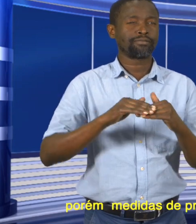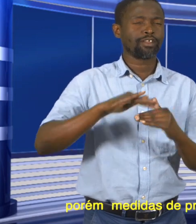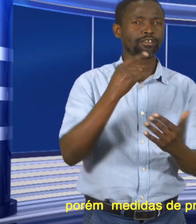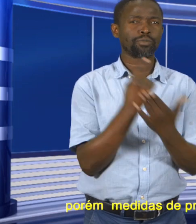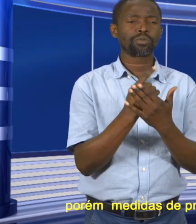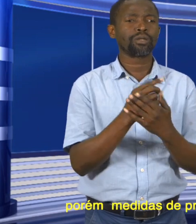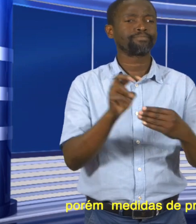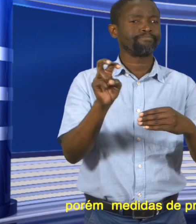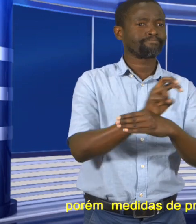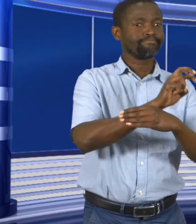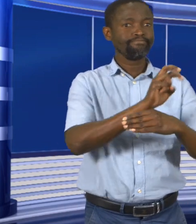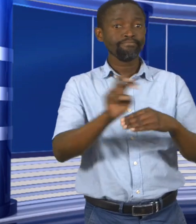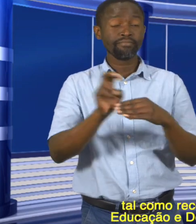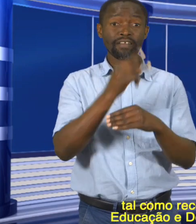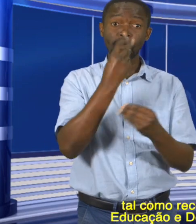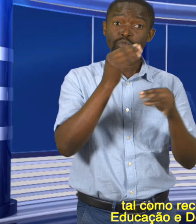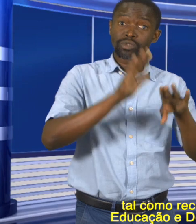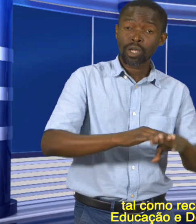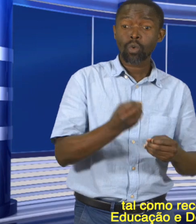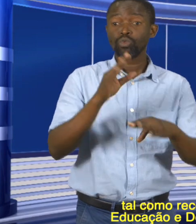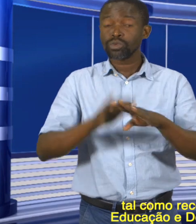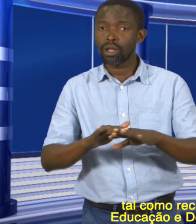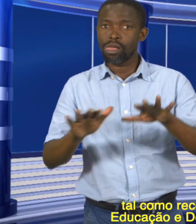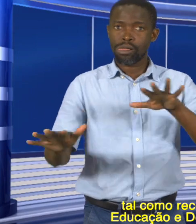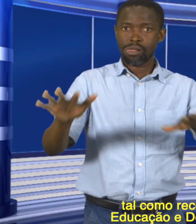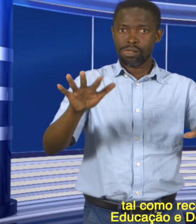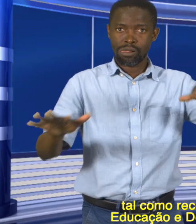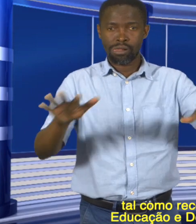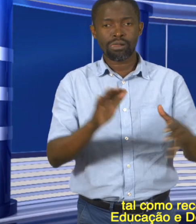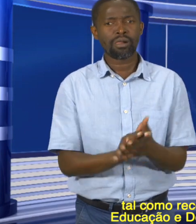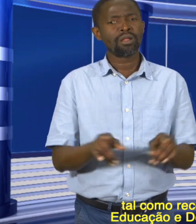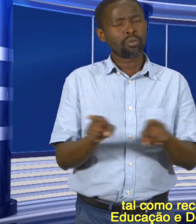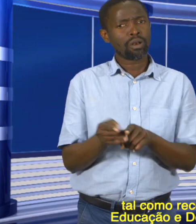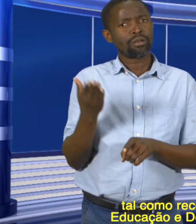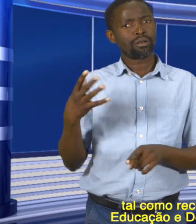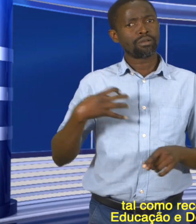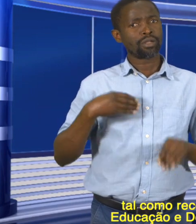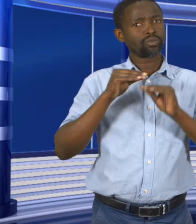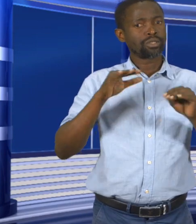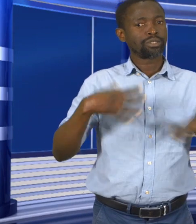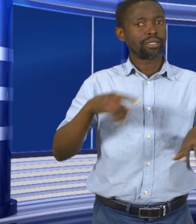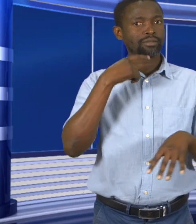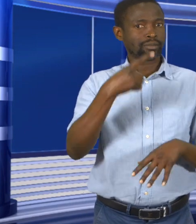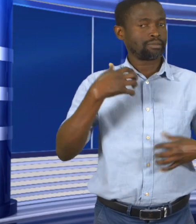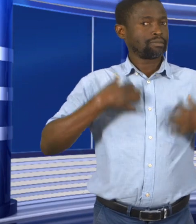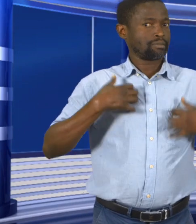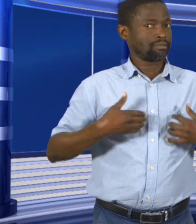devem ser observadas, tal como recomenda o Ministério da Educação e Desenvolvimento Humano.